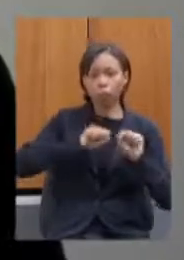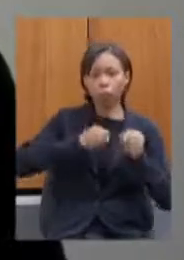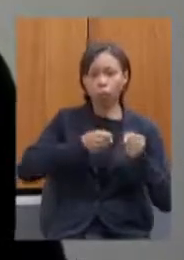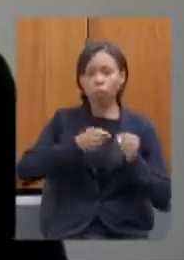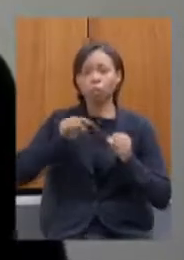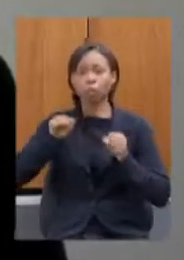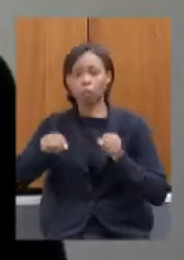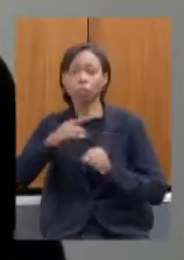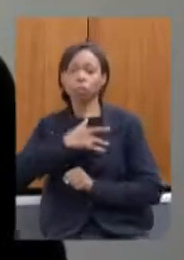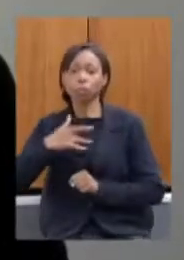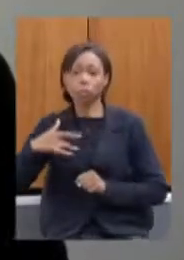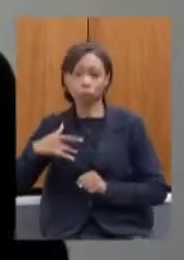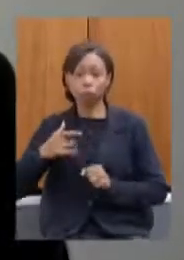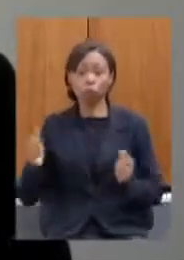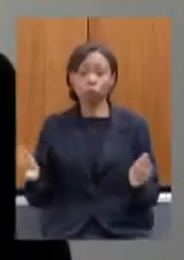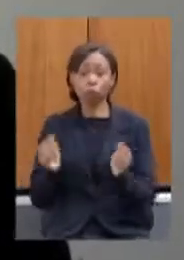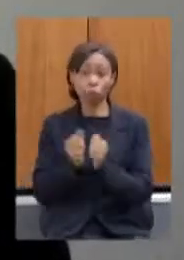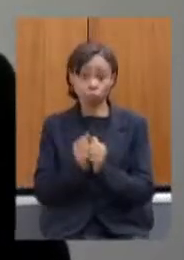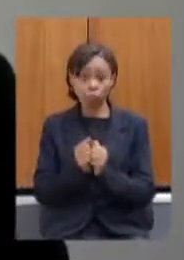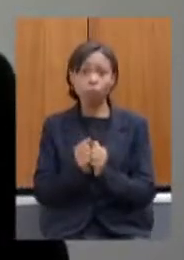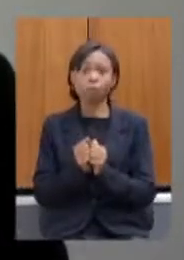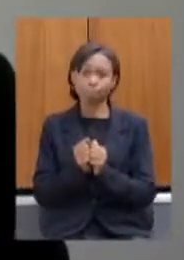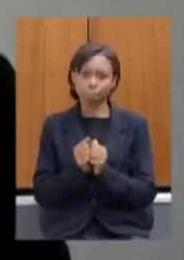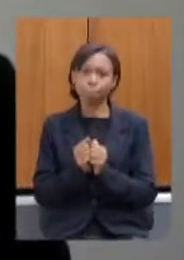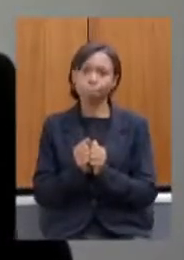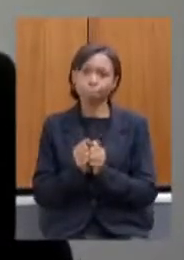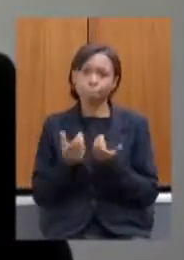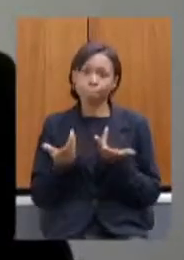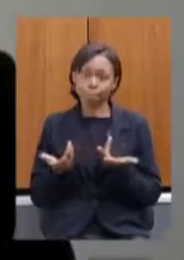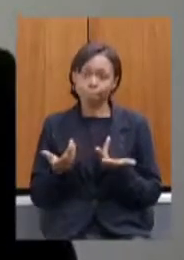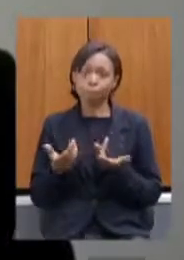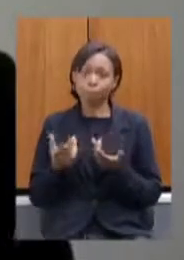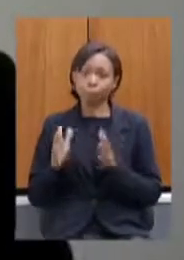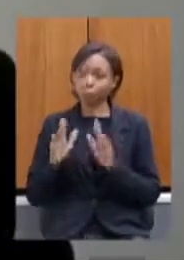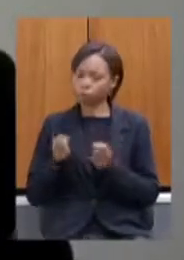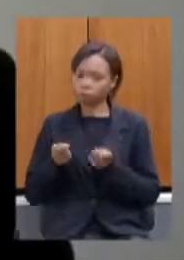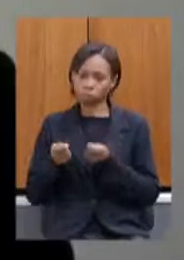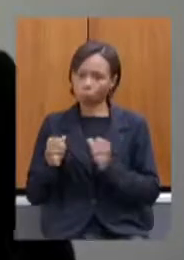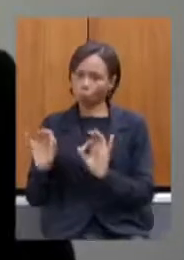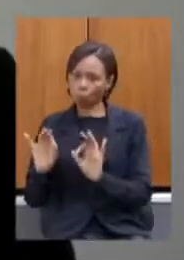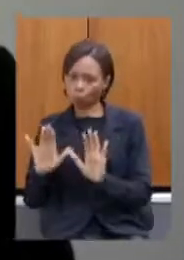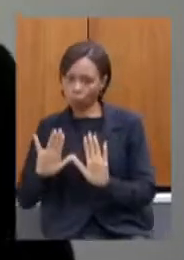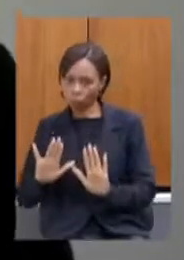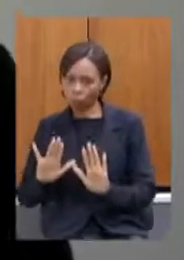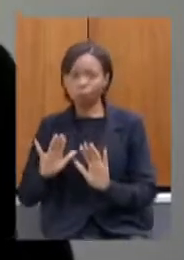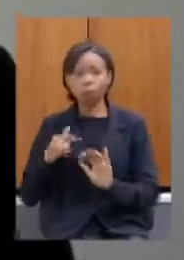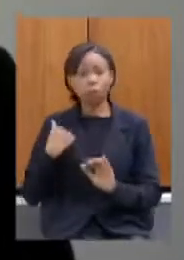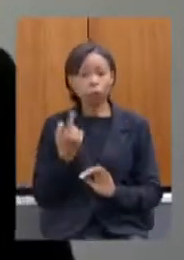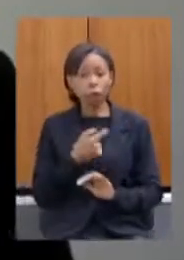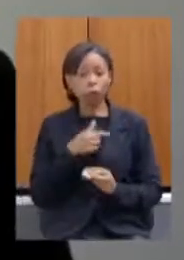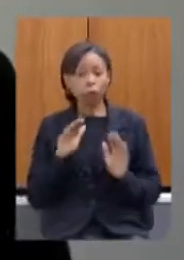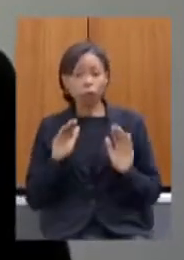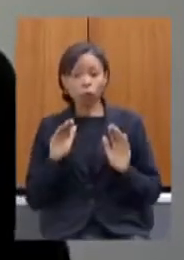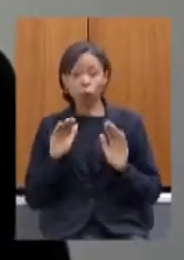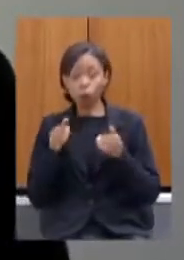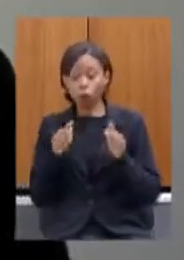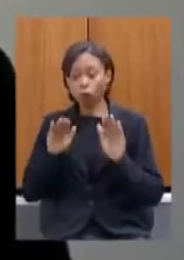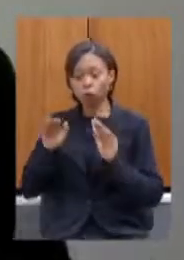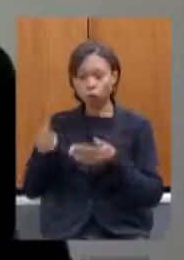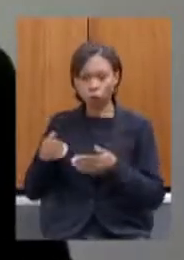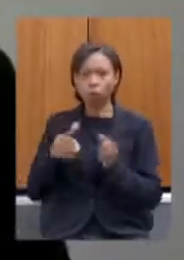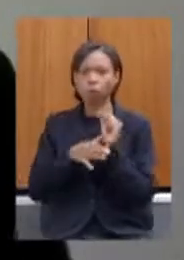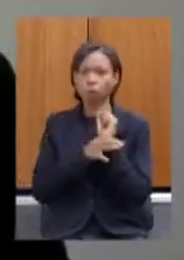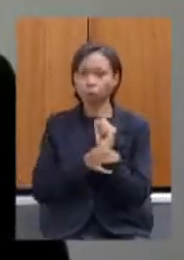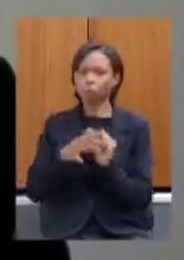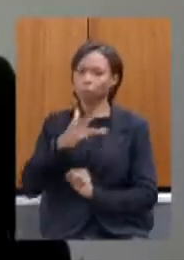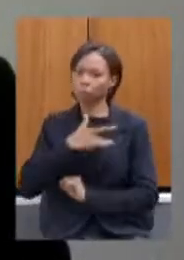uma execução orçamentária sem contingenciamento então eu queria deixar claro que houve um foco nessas duas atuações não faltou